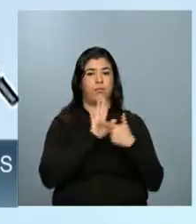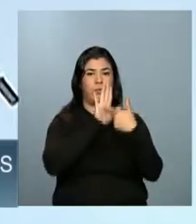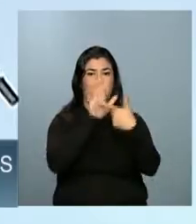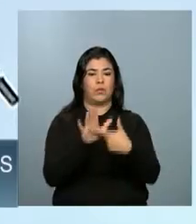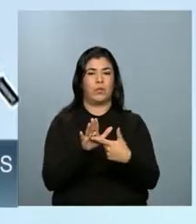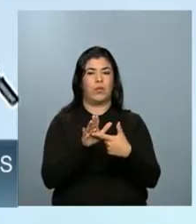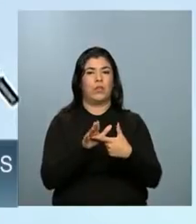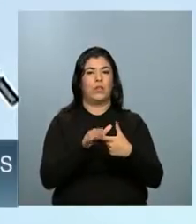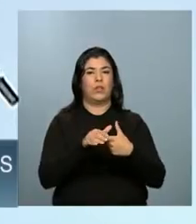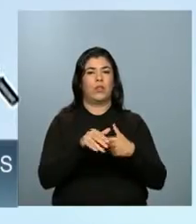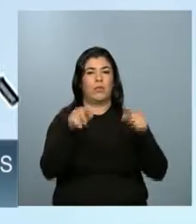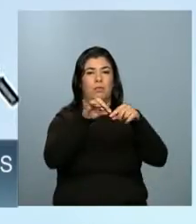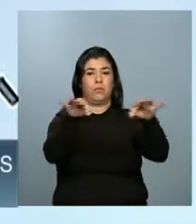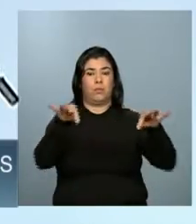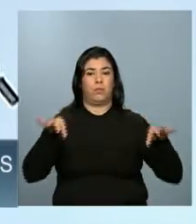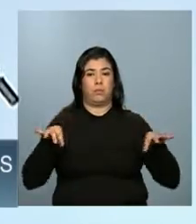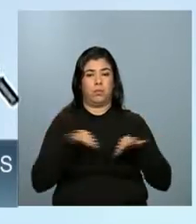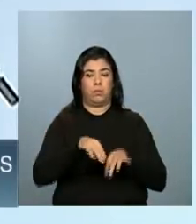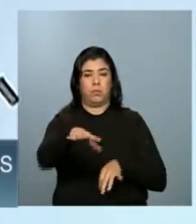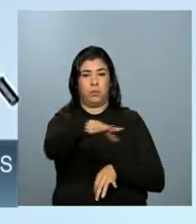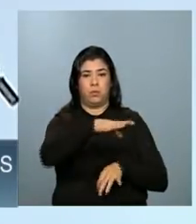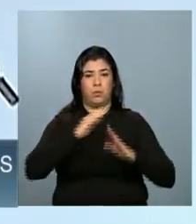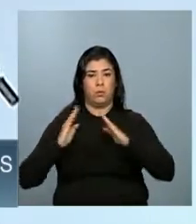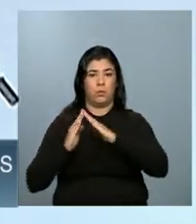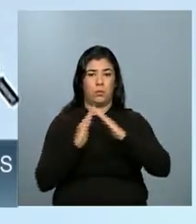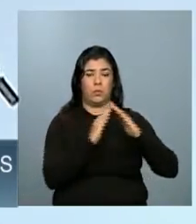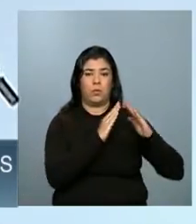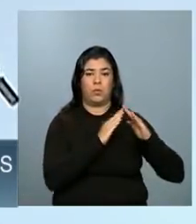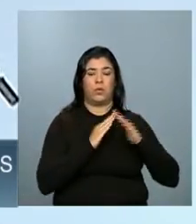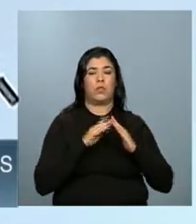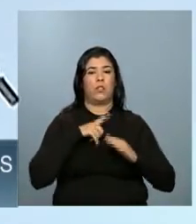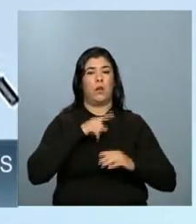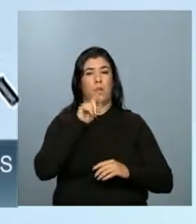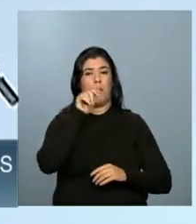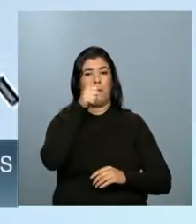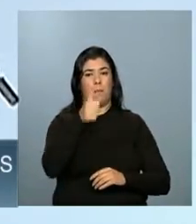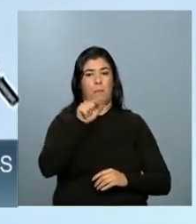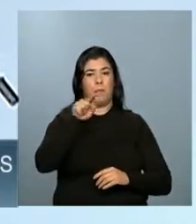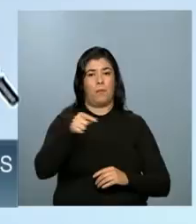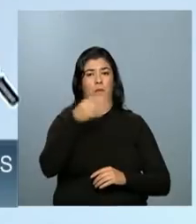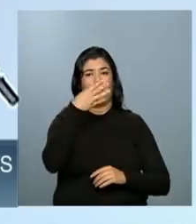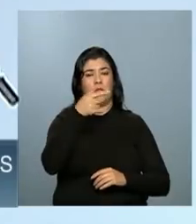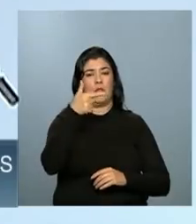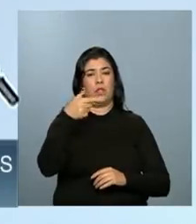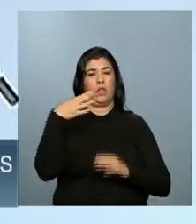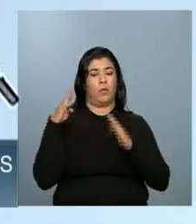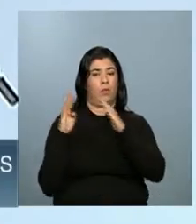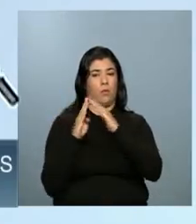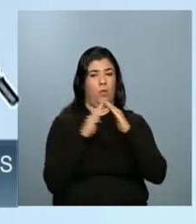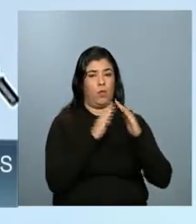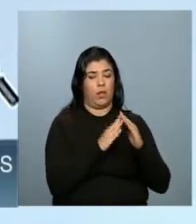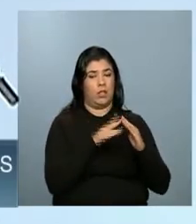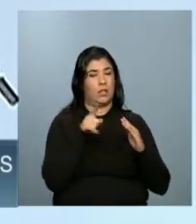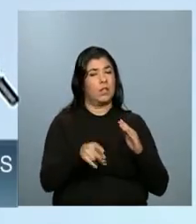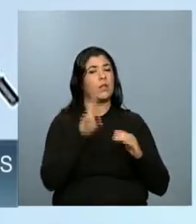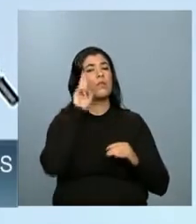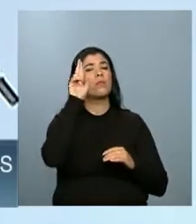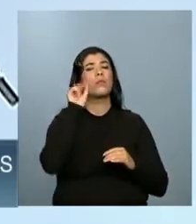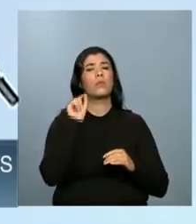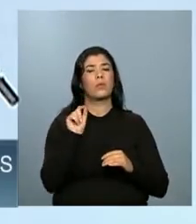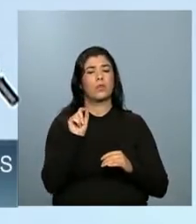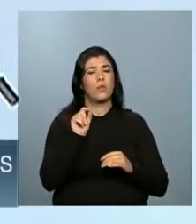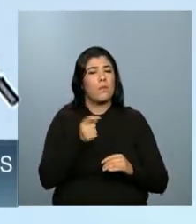habitacional de 1.472 unidades. Isso representa